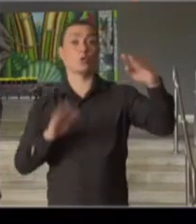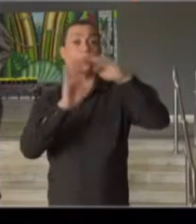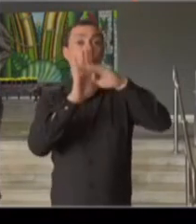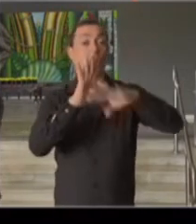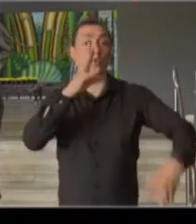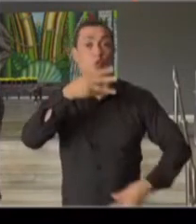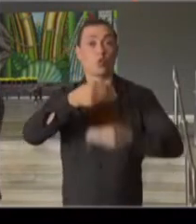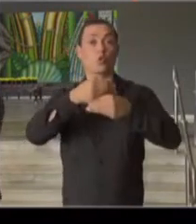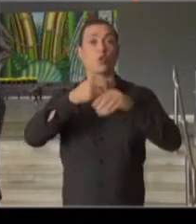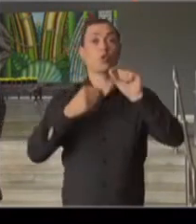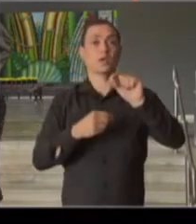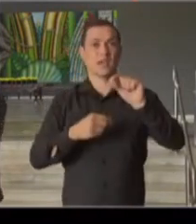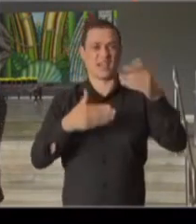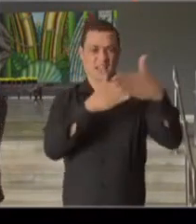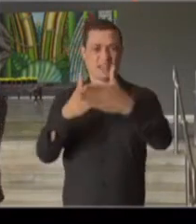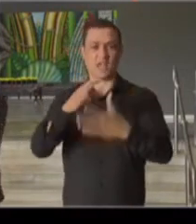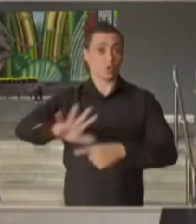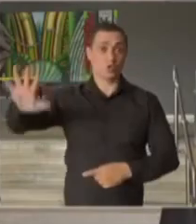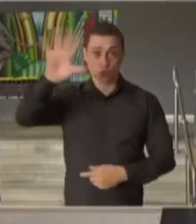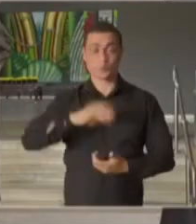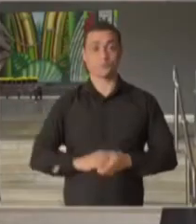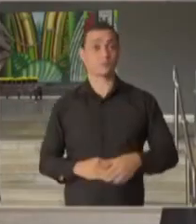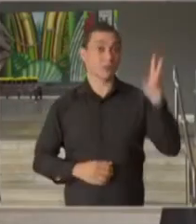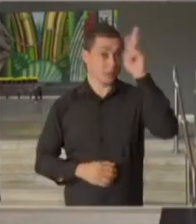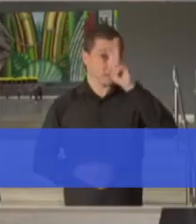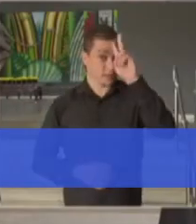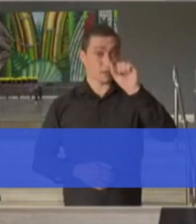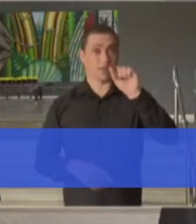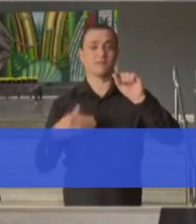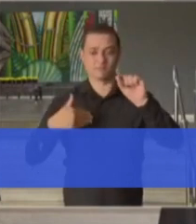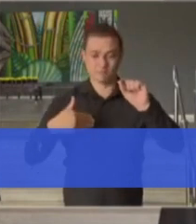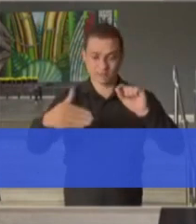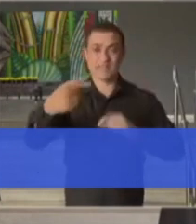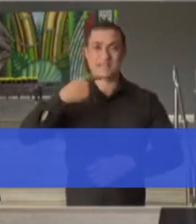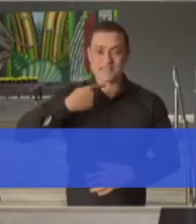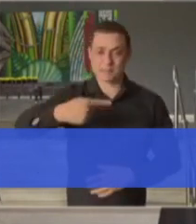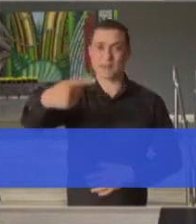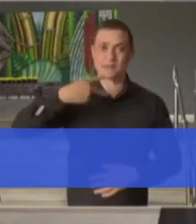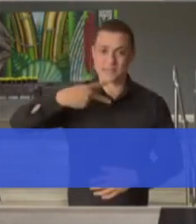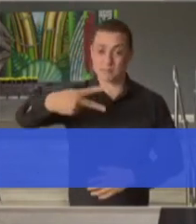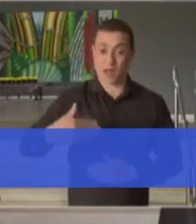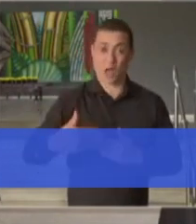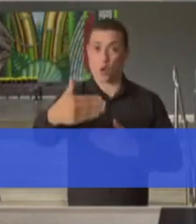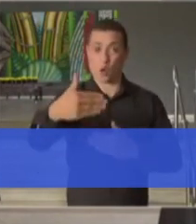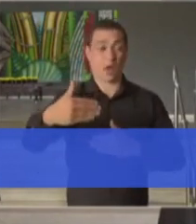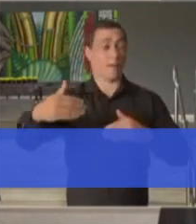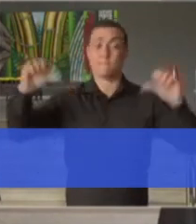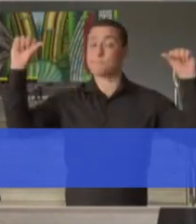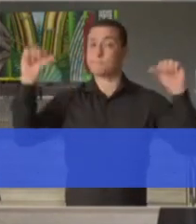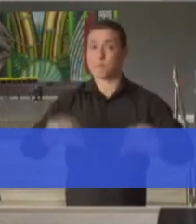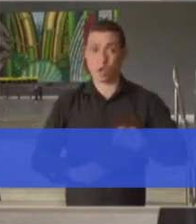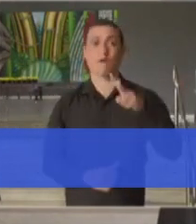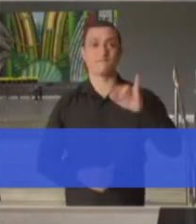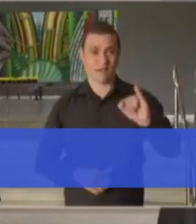sábado e deve permanecer até 19 de março. Vamos enfrentar nas duas próximas semanas, as duas piores